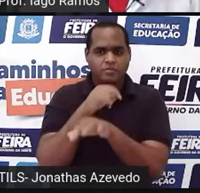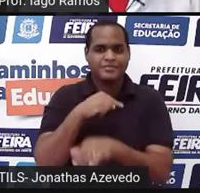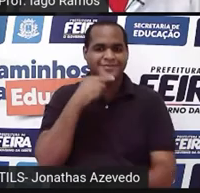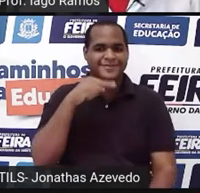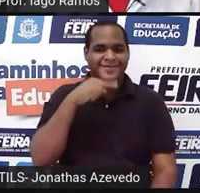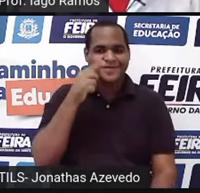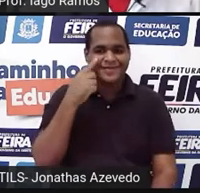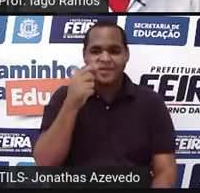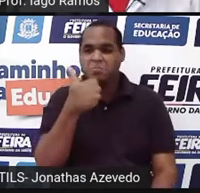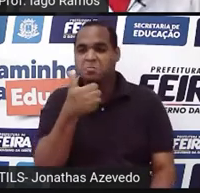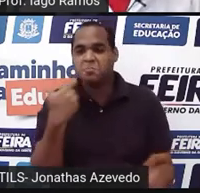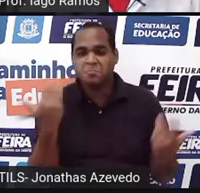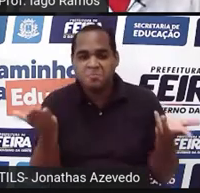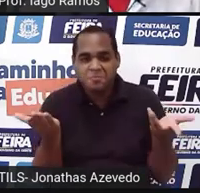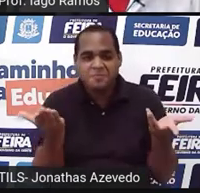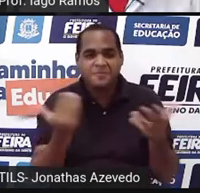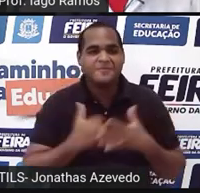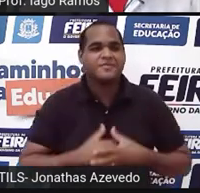e aí,